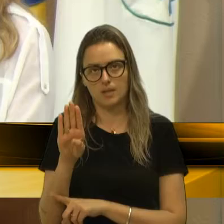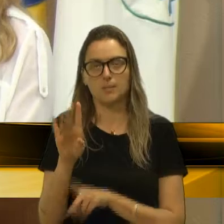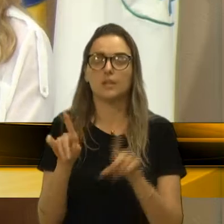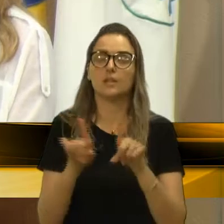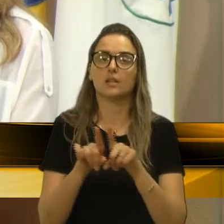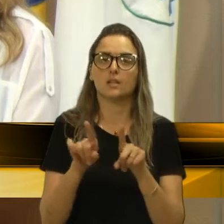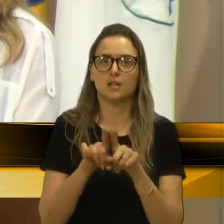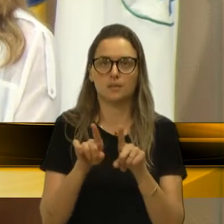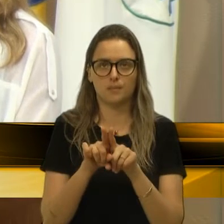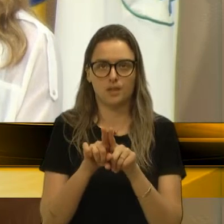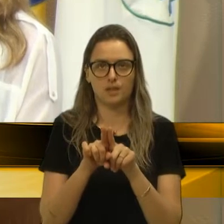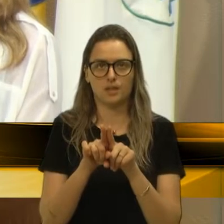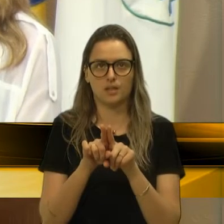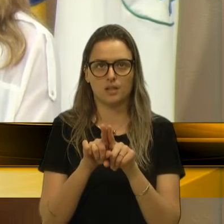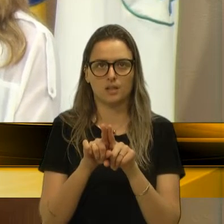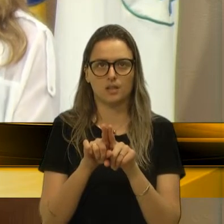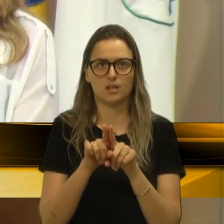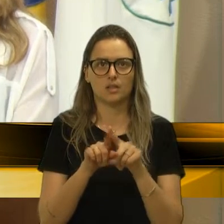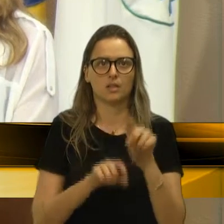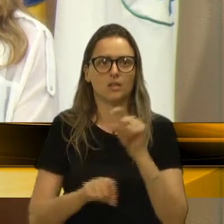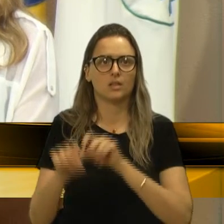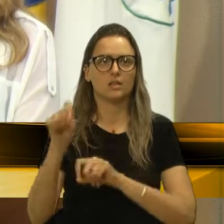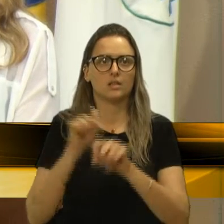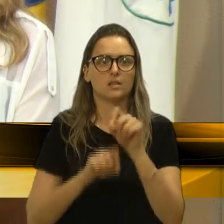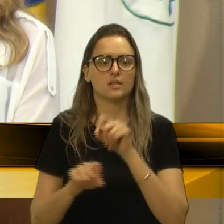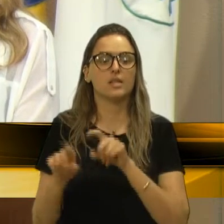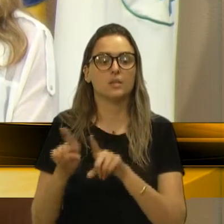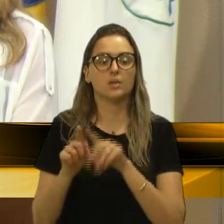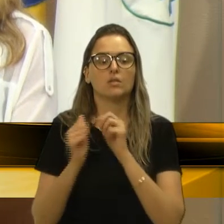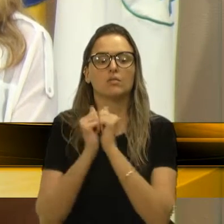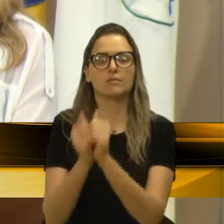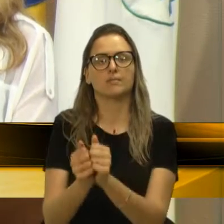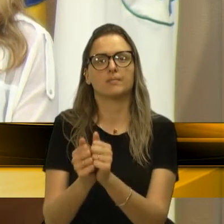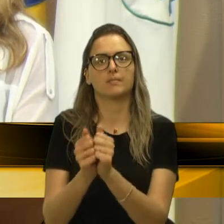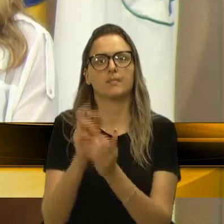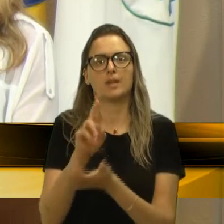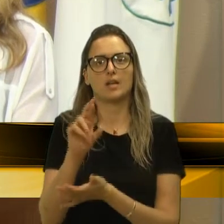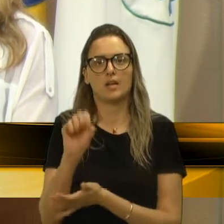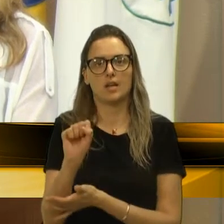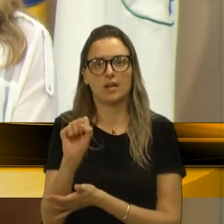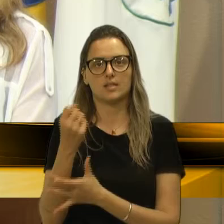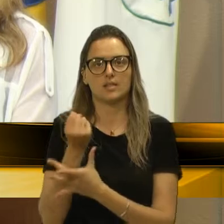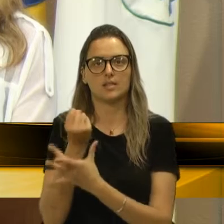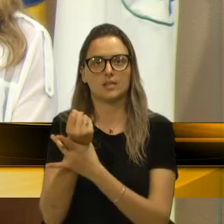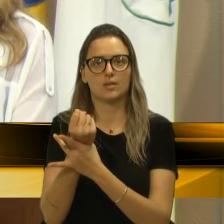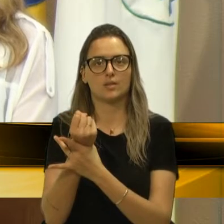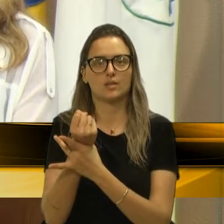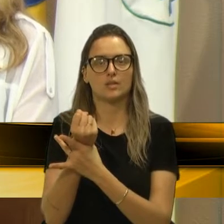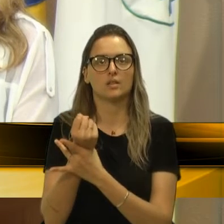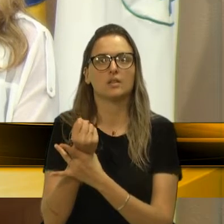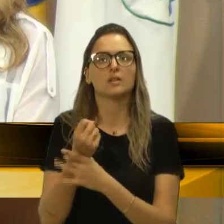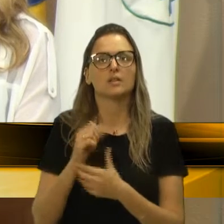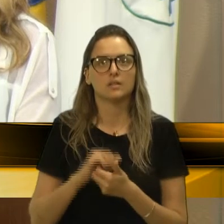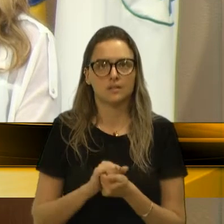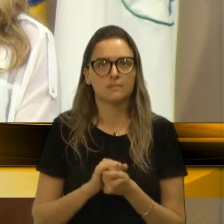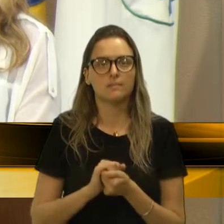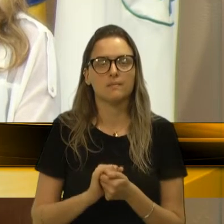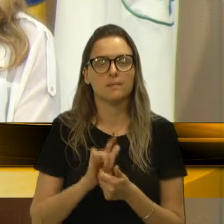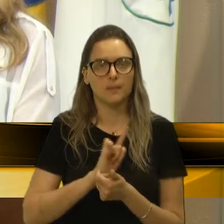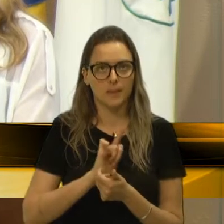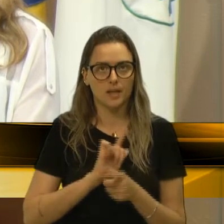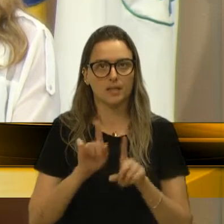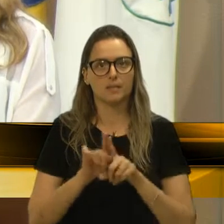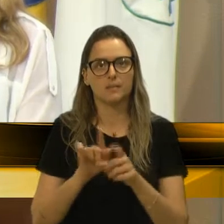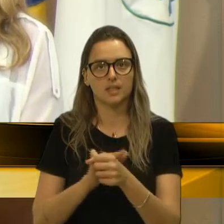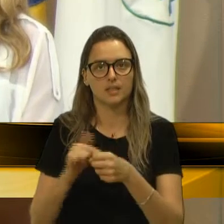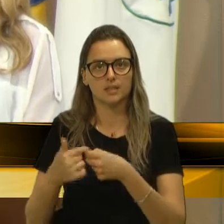também vale lembrar que, dentro do programa RS Seguro, os oito bairros contemplados na